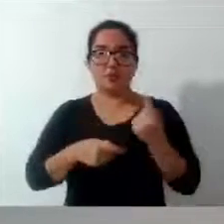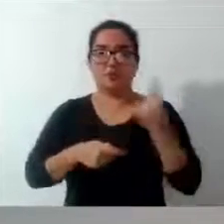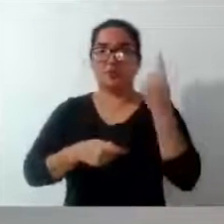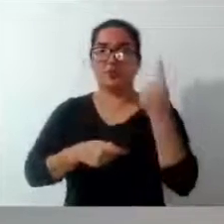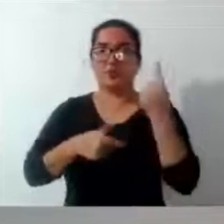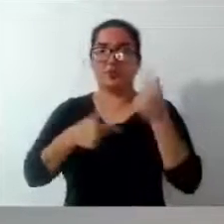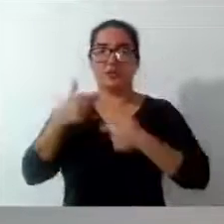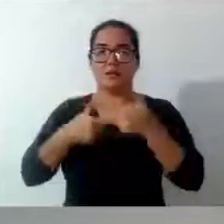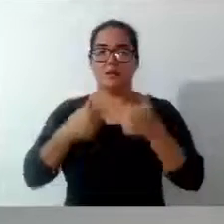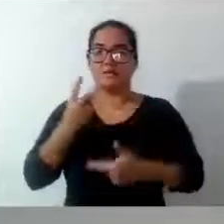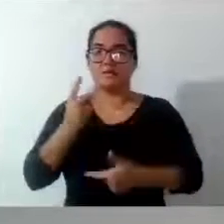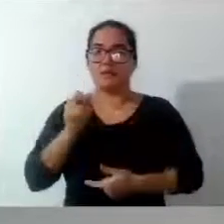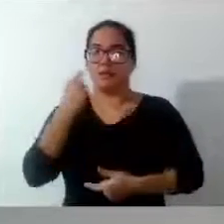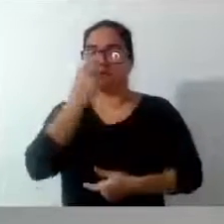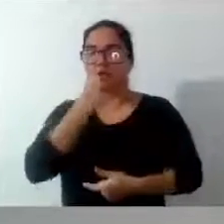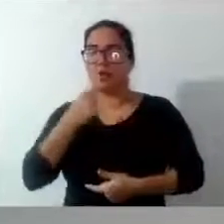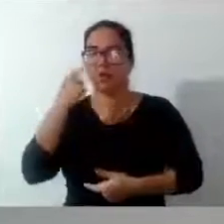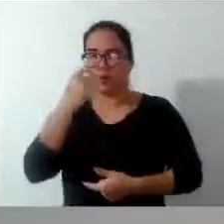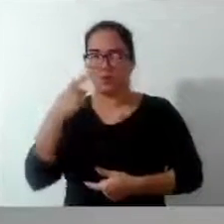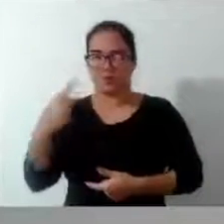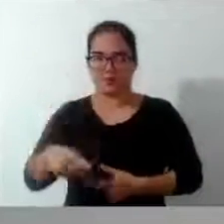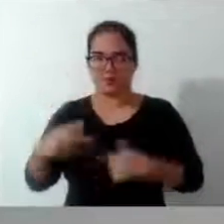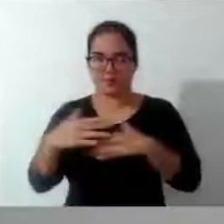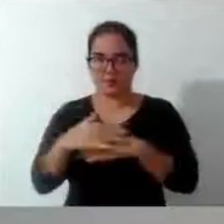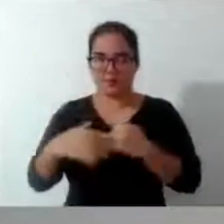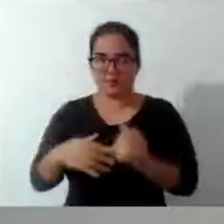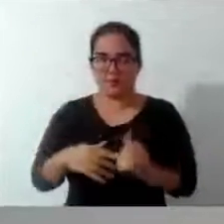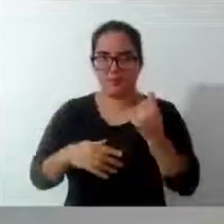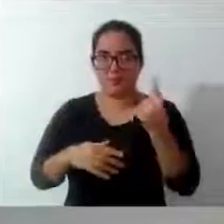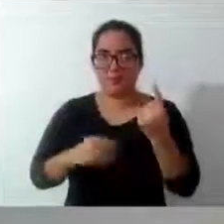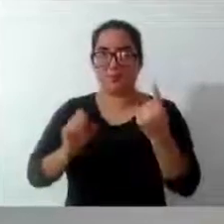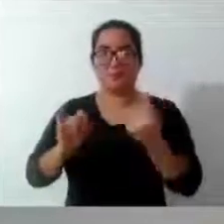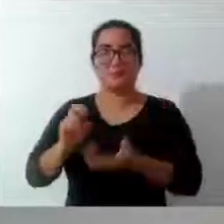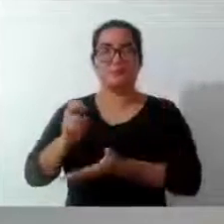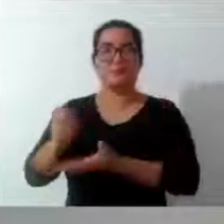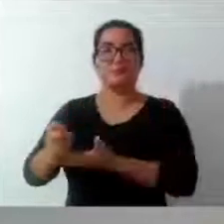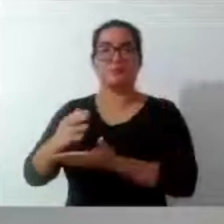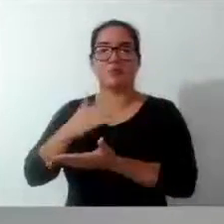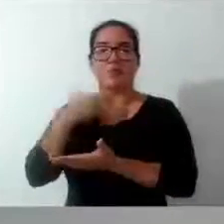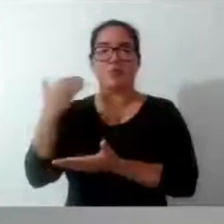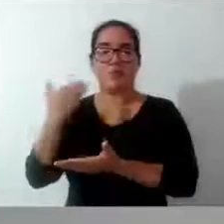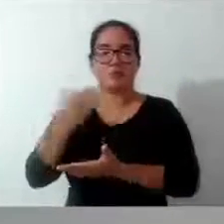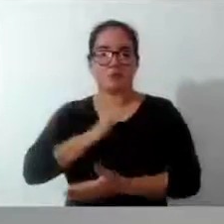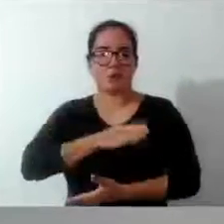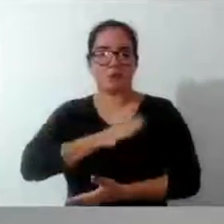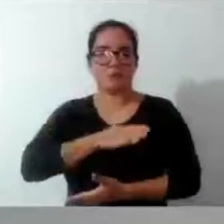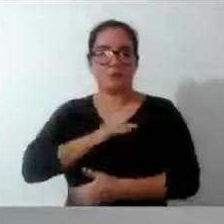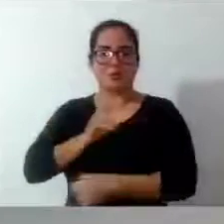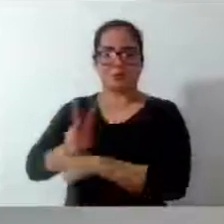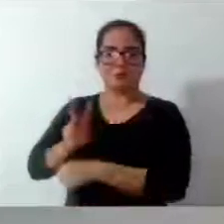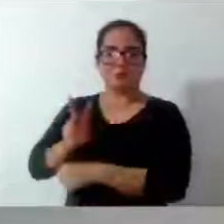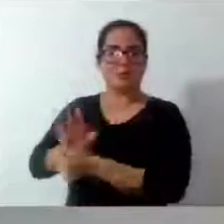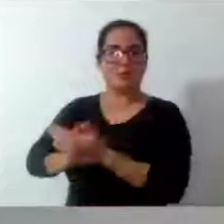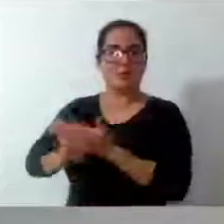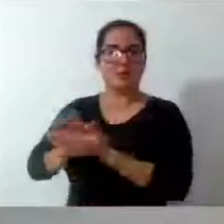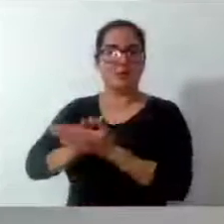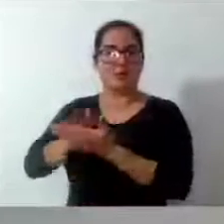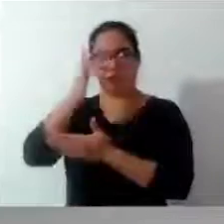20 horas no município. Morre do coração e não vem o atendimento. E aqui,